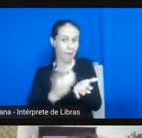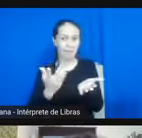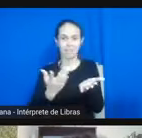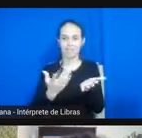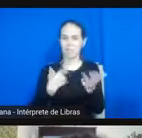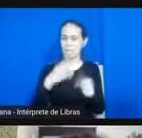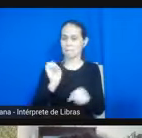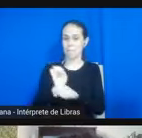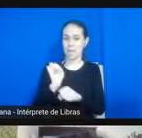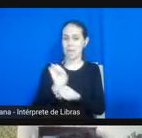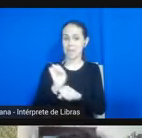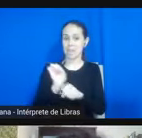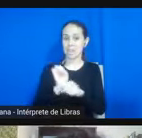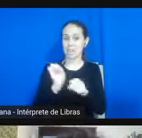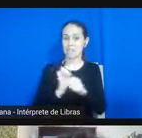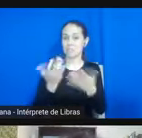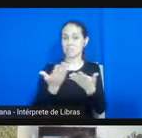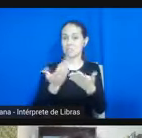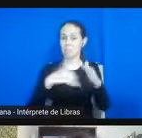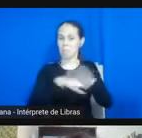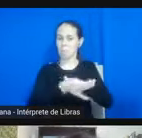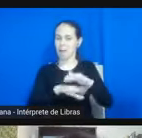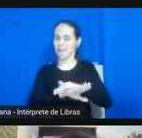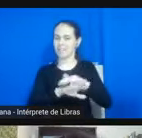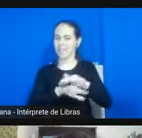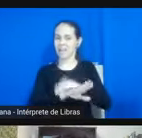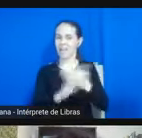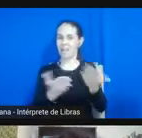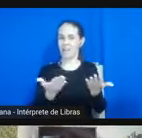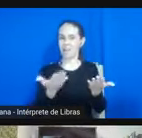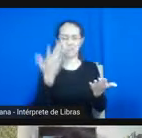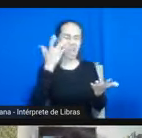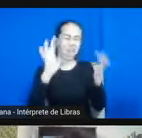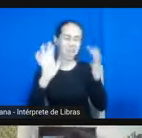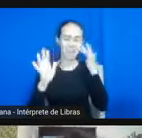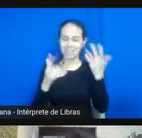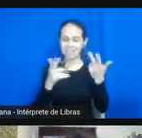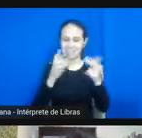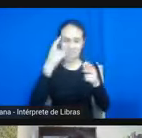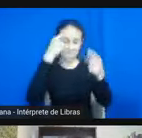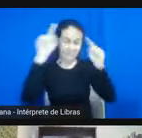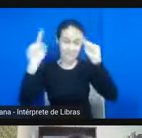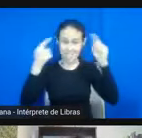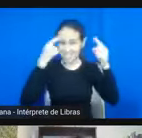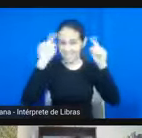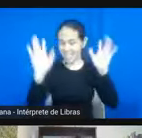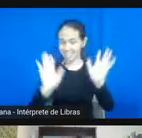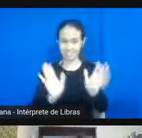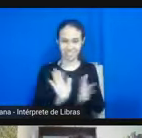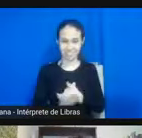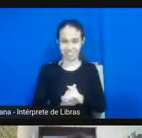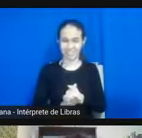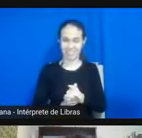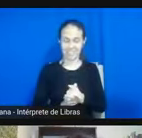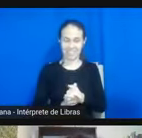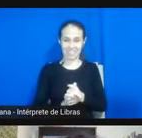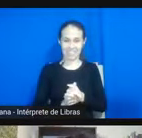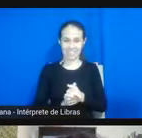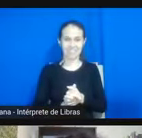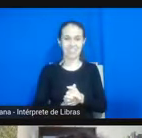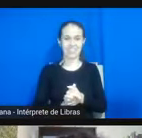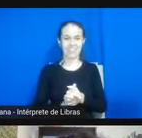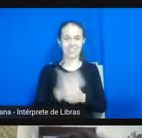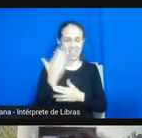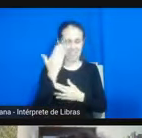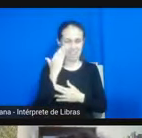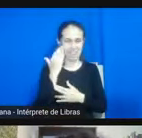um banco de dados sei lá gente tem uma coisa aí entendeu que é